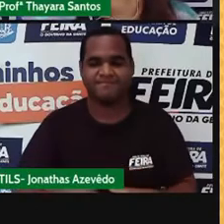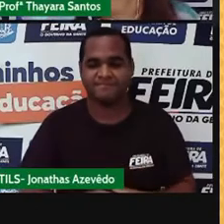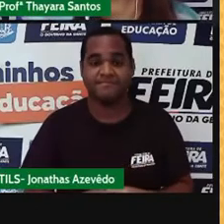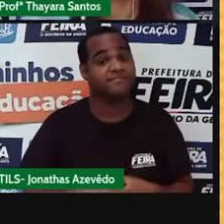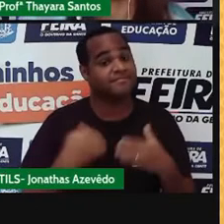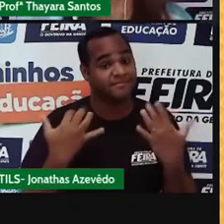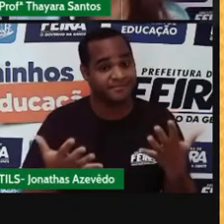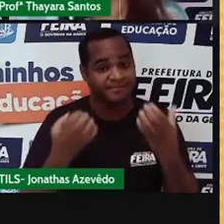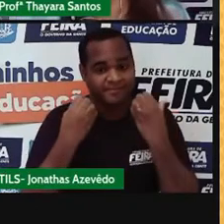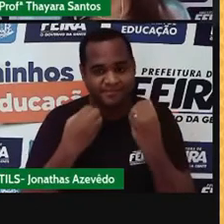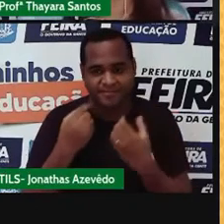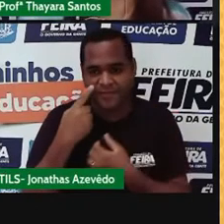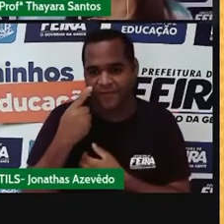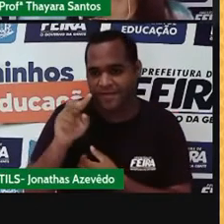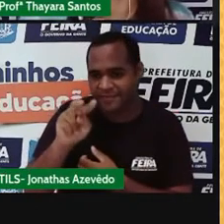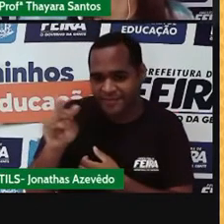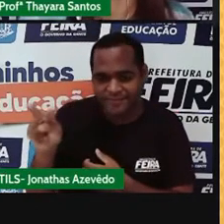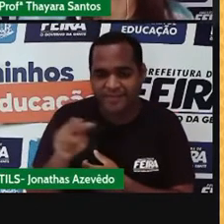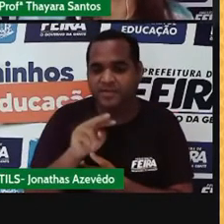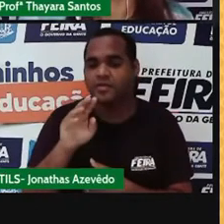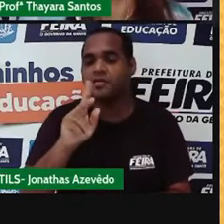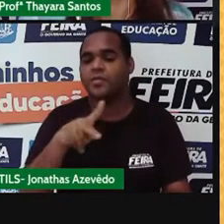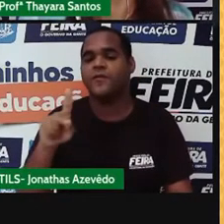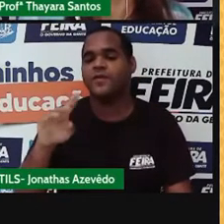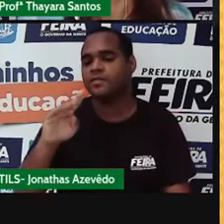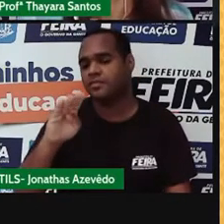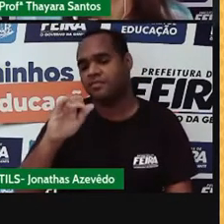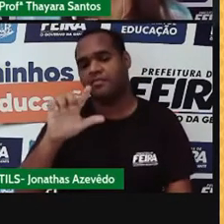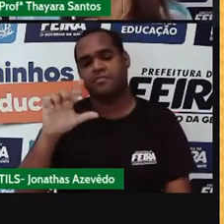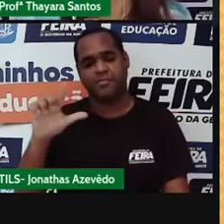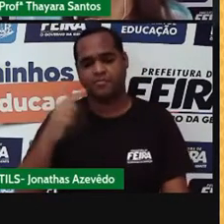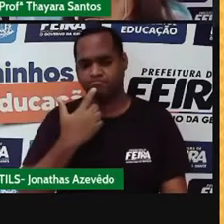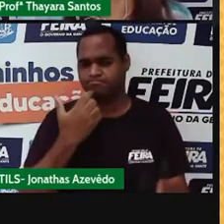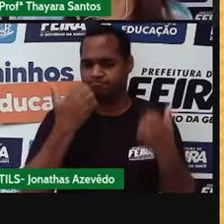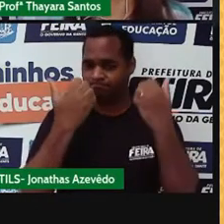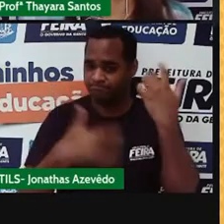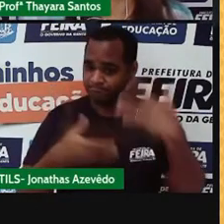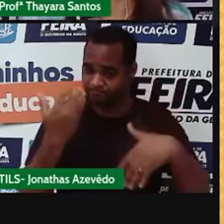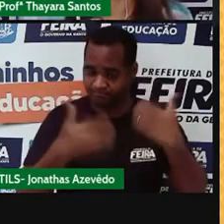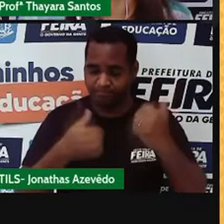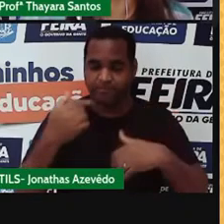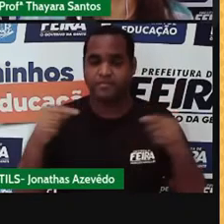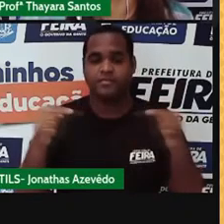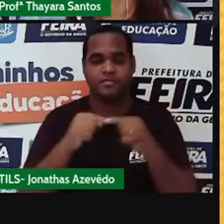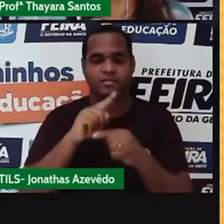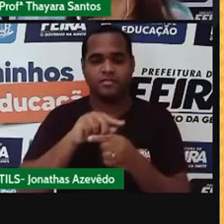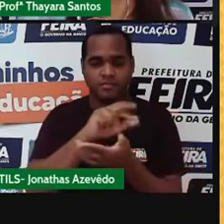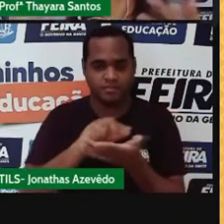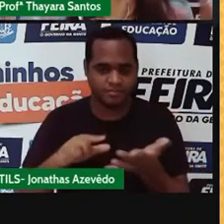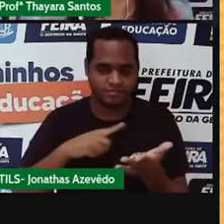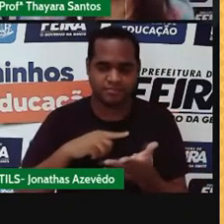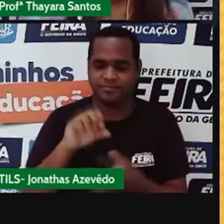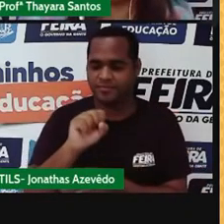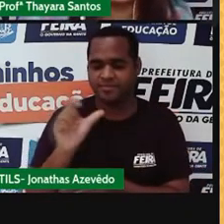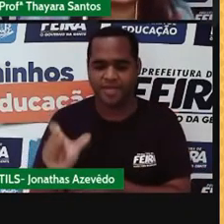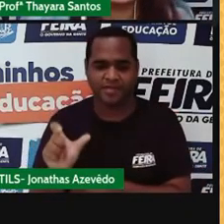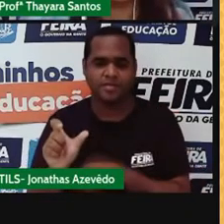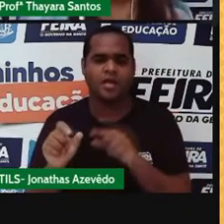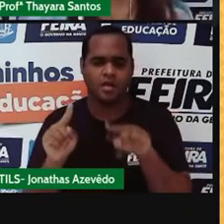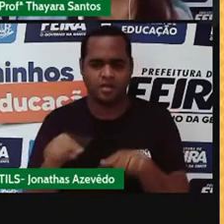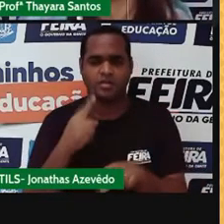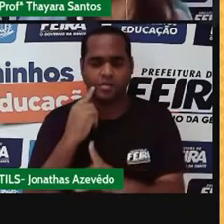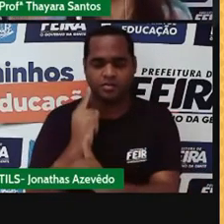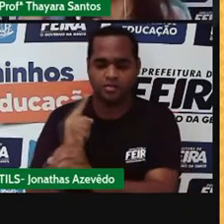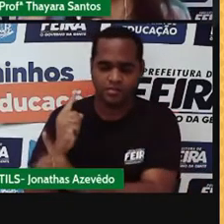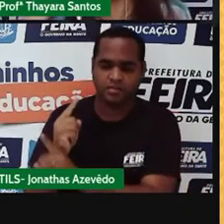Então, pessoal, como vocês viram aí, o professor Bill Tyson explicando, a maioria das substâncias, a maioria das coisas que a